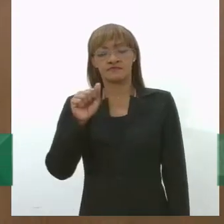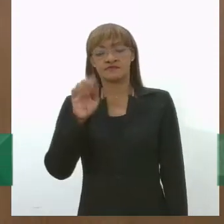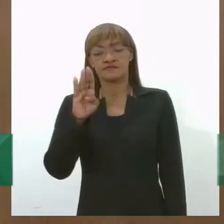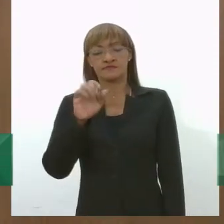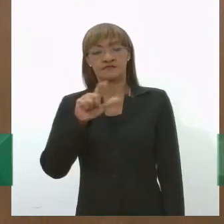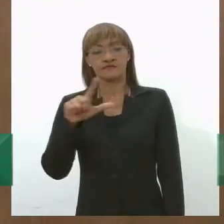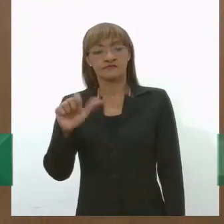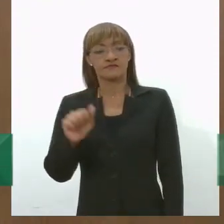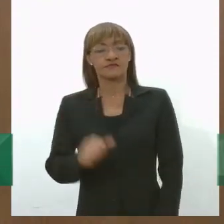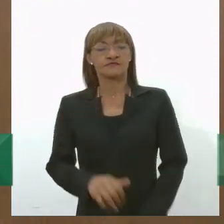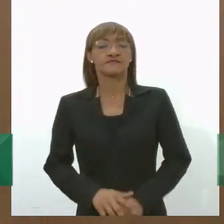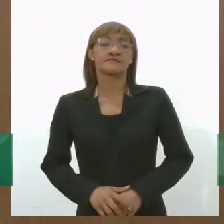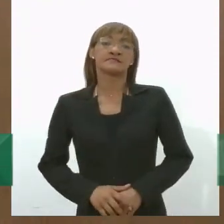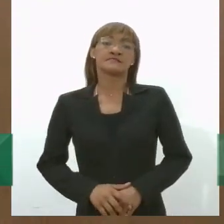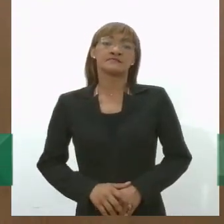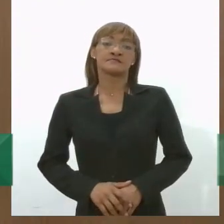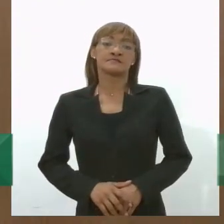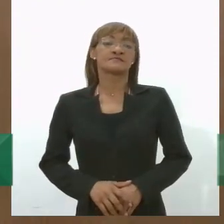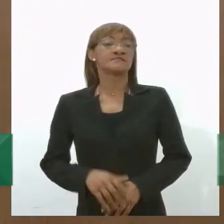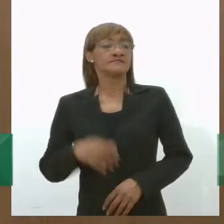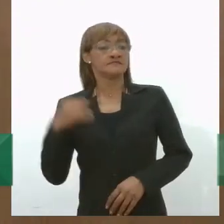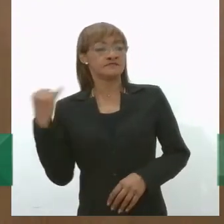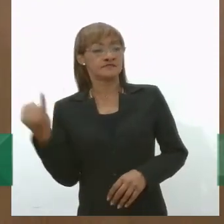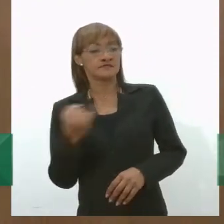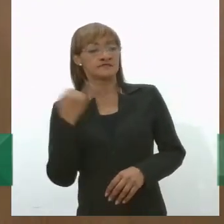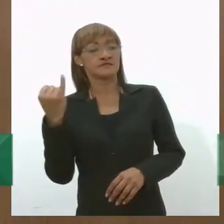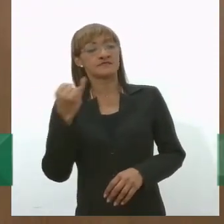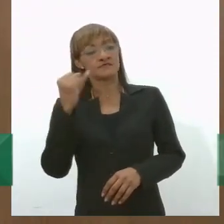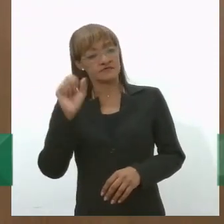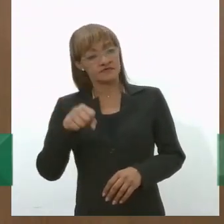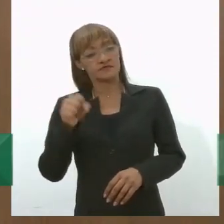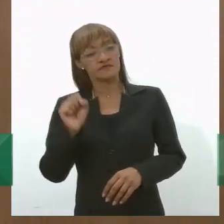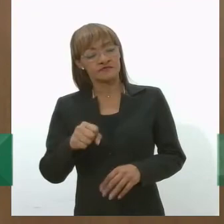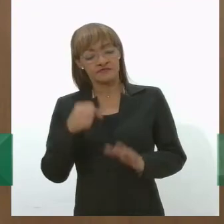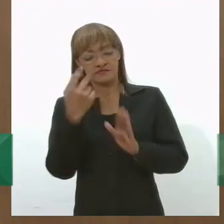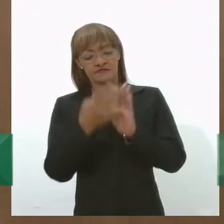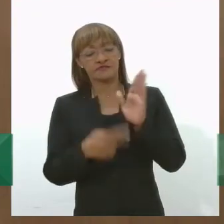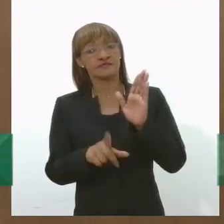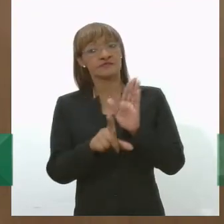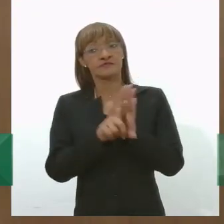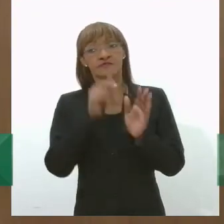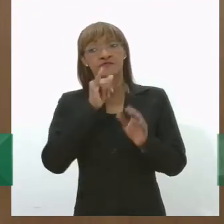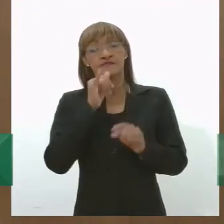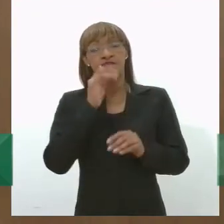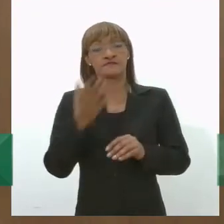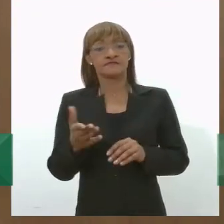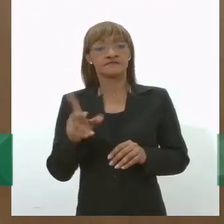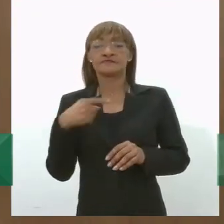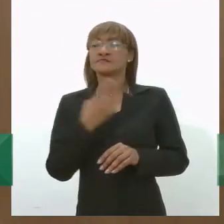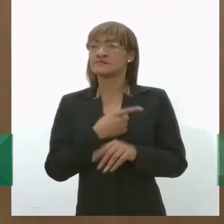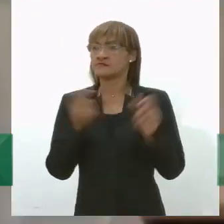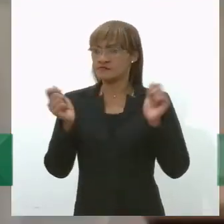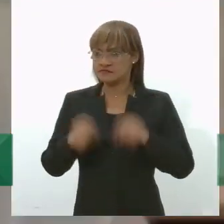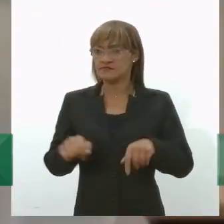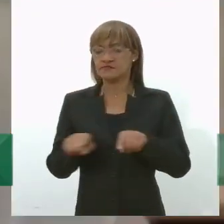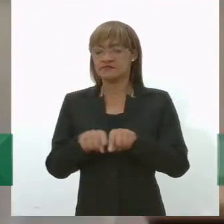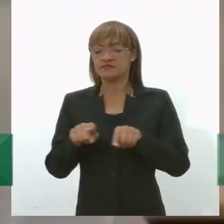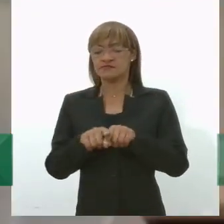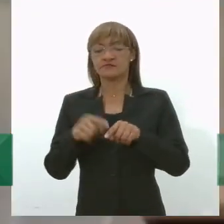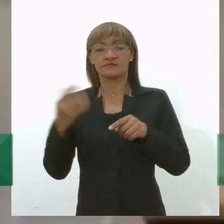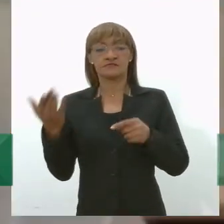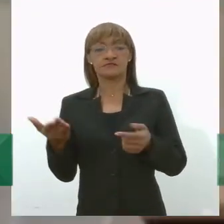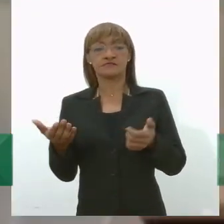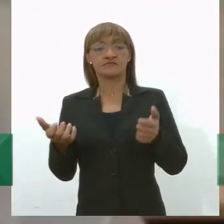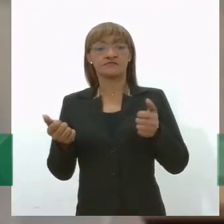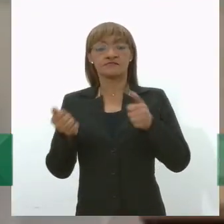eu acho importantíssimo a expectativa para esse projeto de lei por exemplo é que a gente inclua também o biometano ele ainda